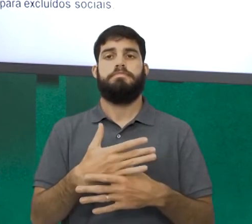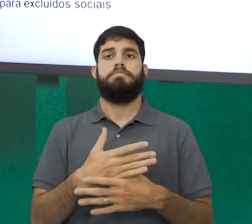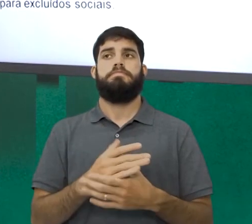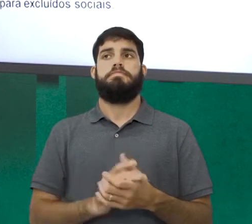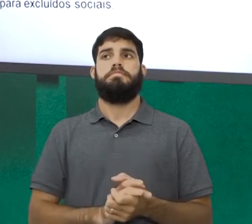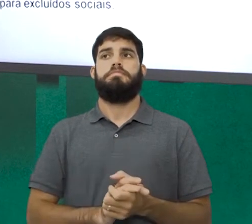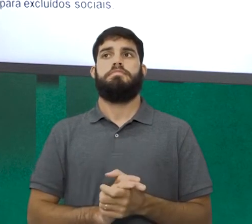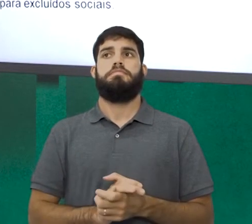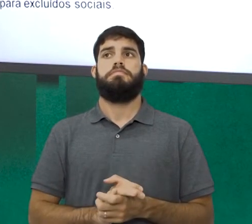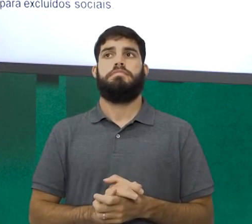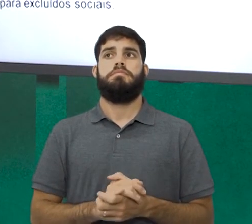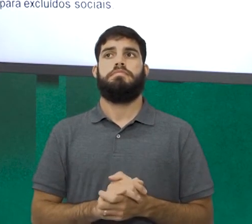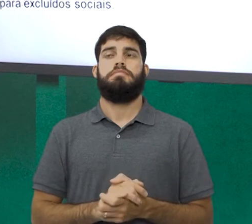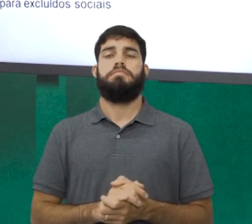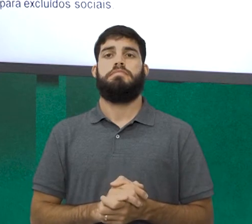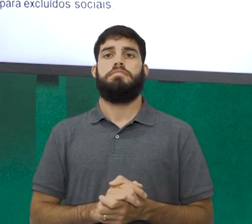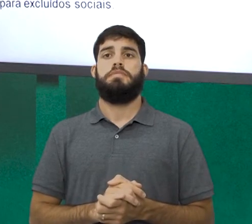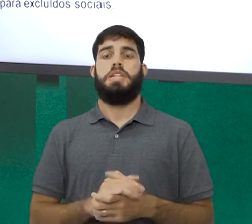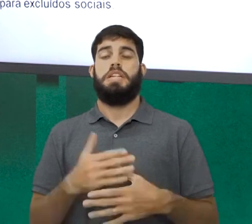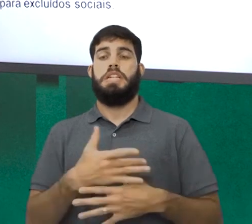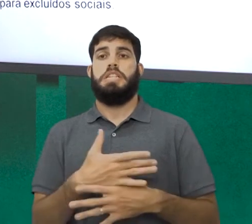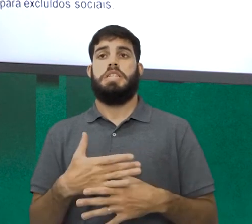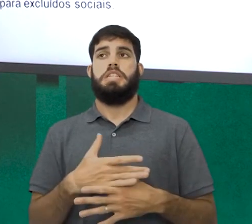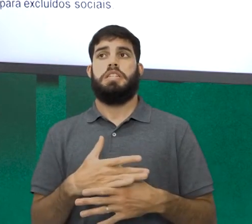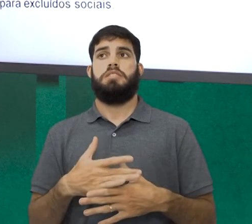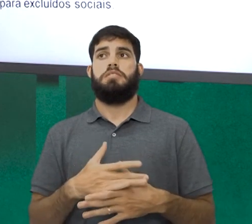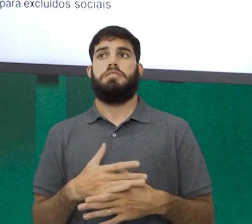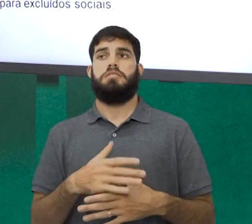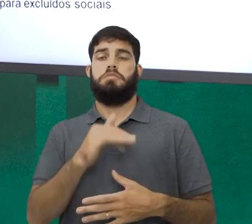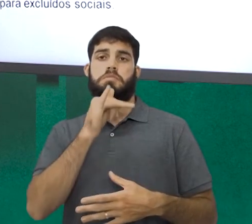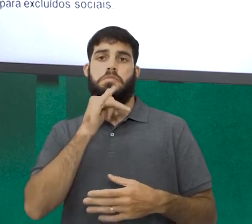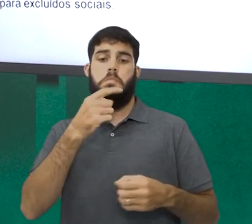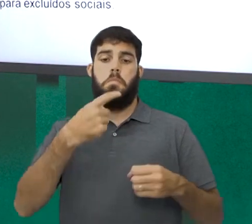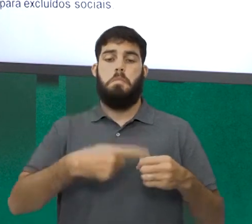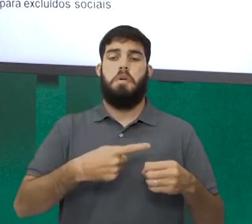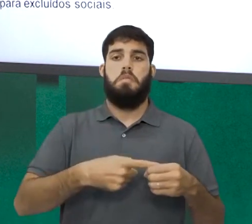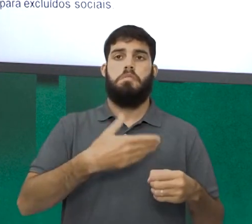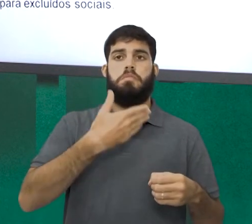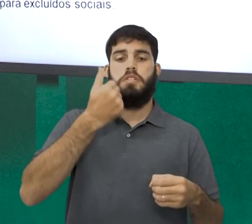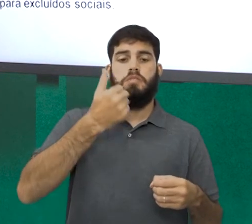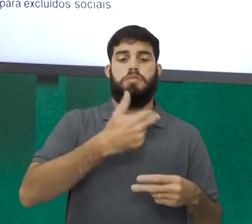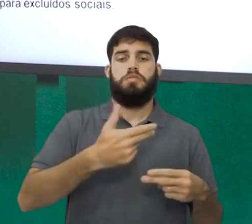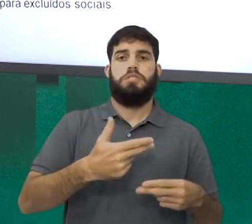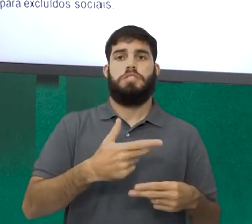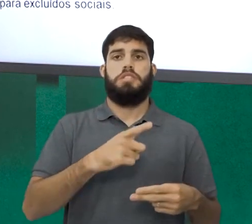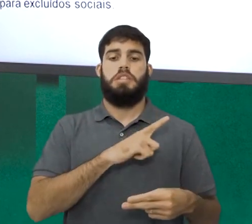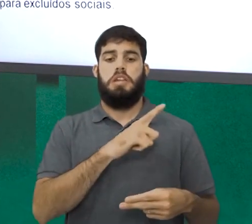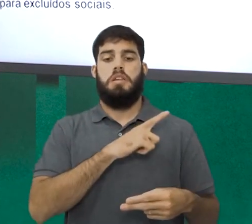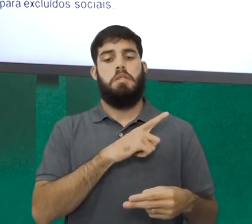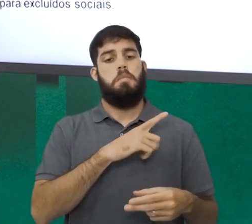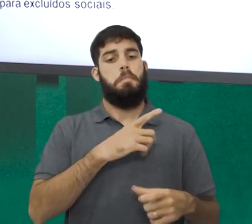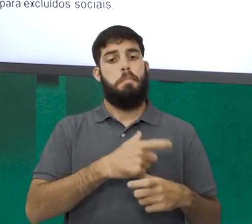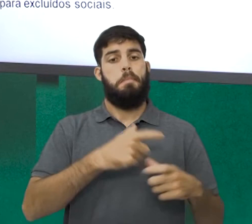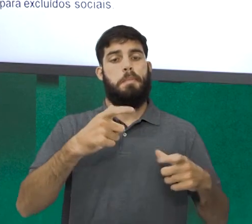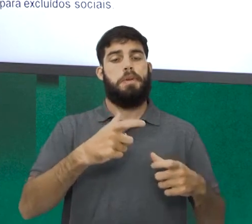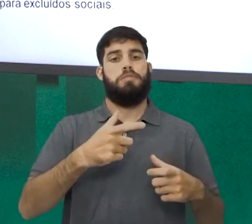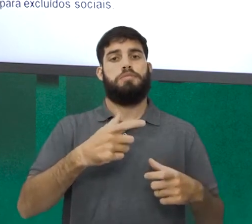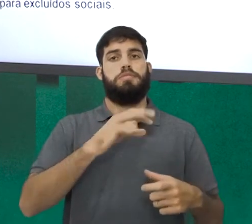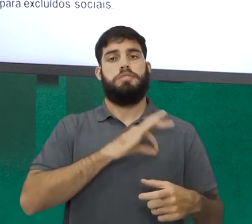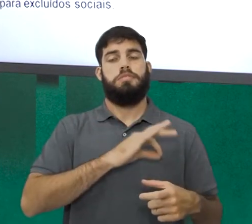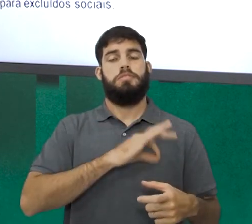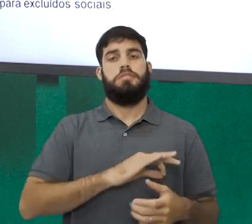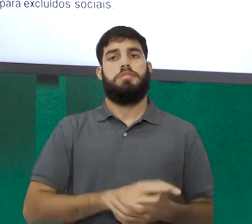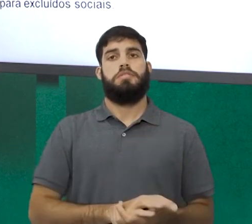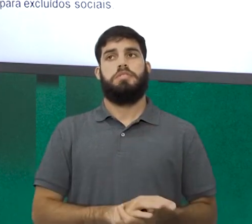uma mesma cidade. A cidade de quem mora num bairro de melhor infraestrutura, que, tendo maior renda, tem melhor qualidade de vida,